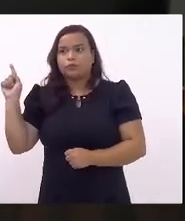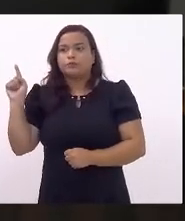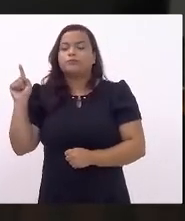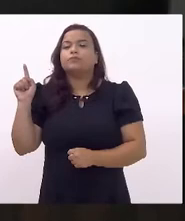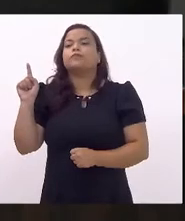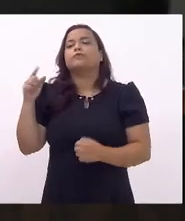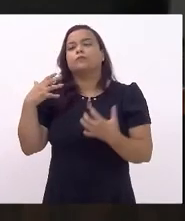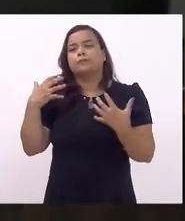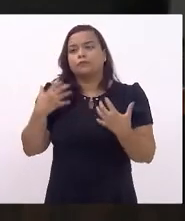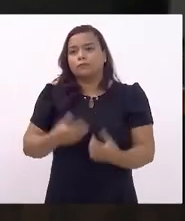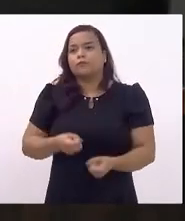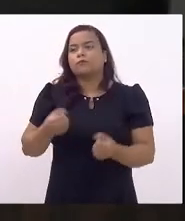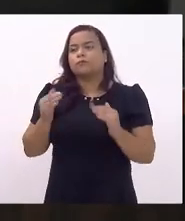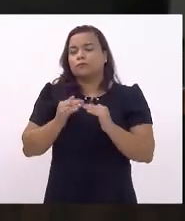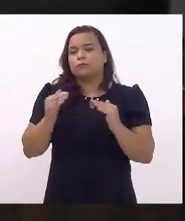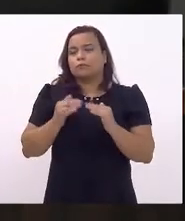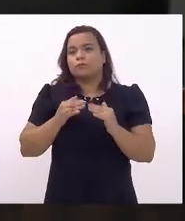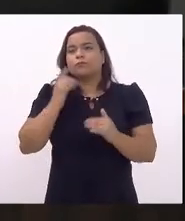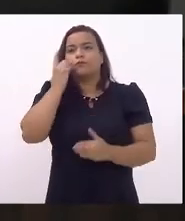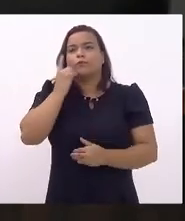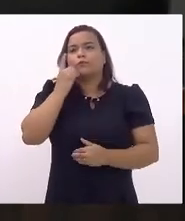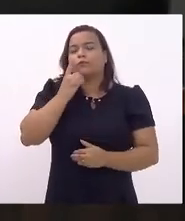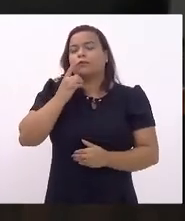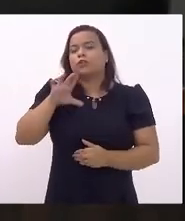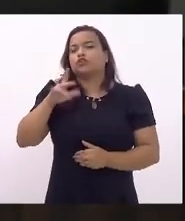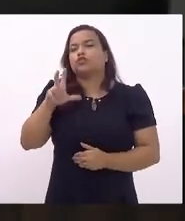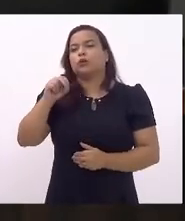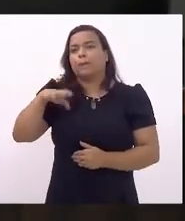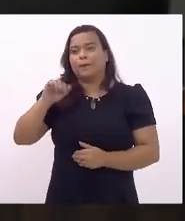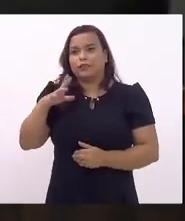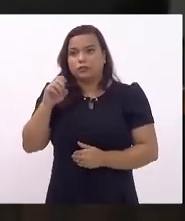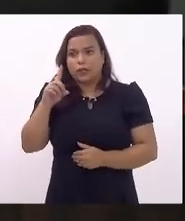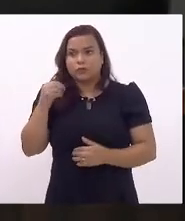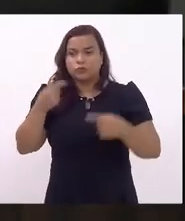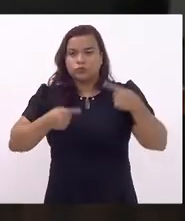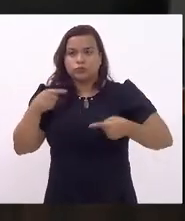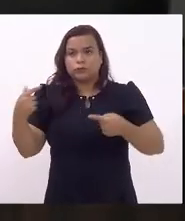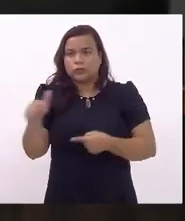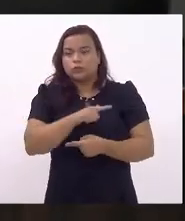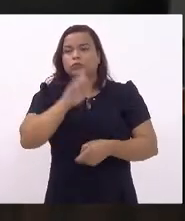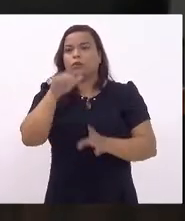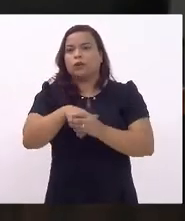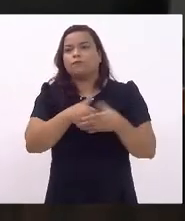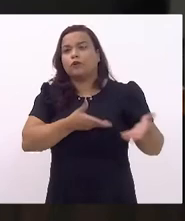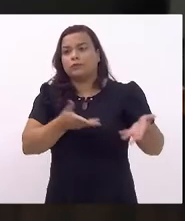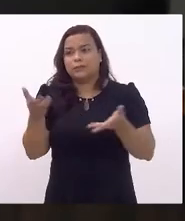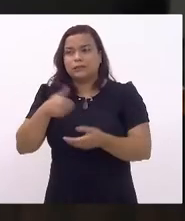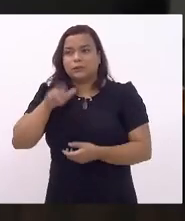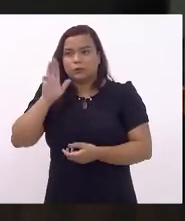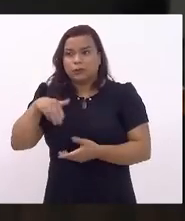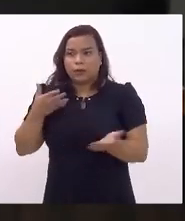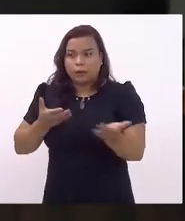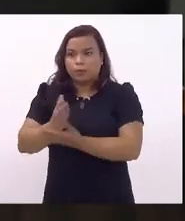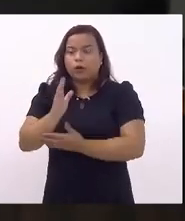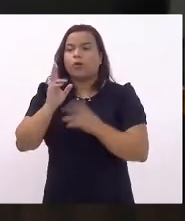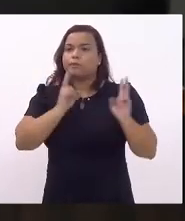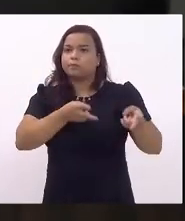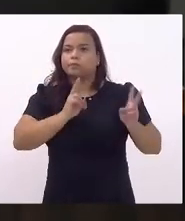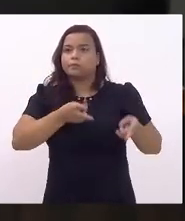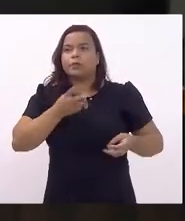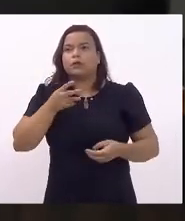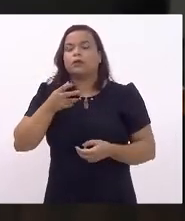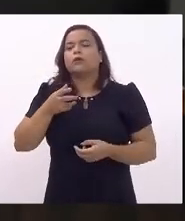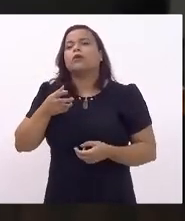Machado. Em discussão, não havendo o que querer discutir, encerrada a discussão. Em votação, os senhores que aprovam, permaneçam como estão aprovados.